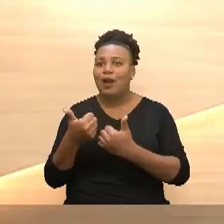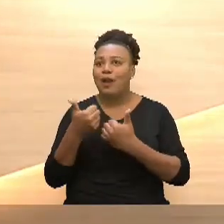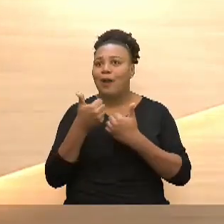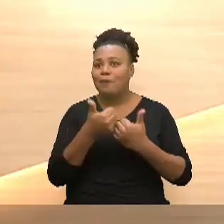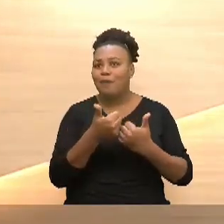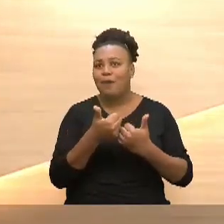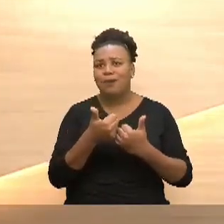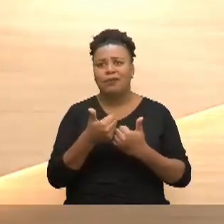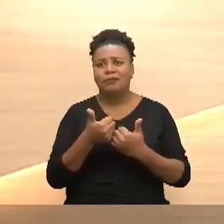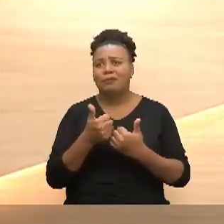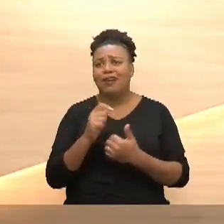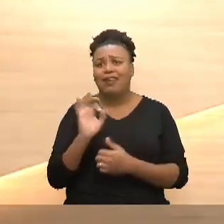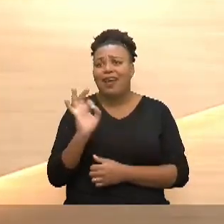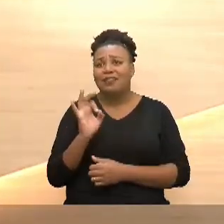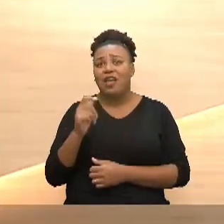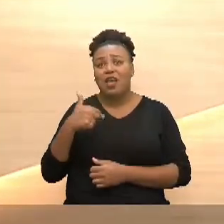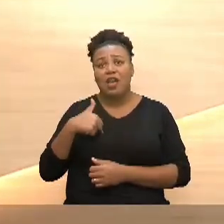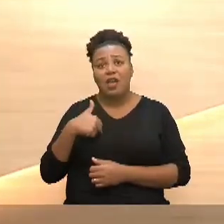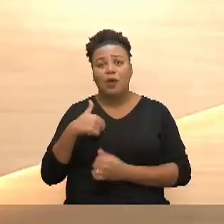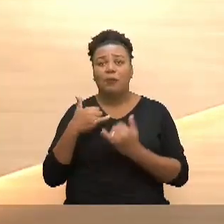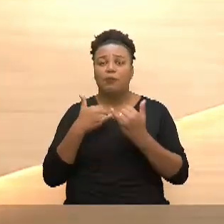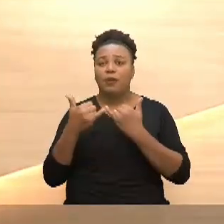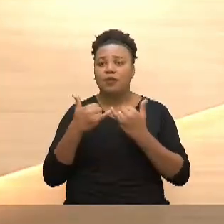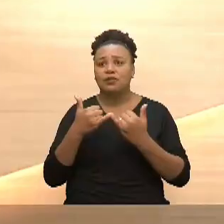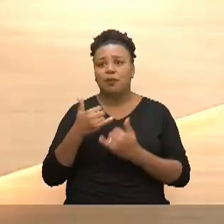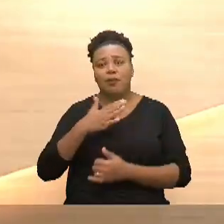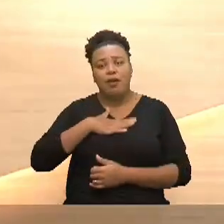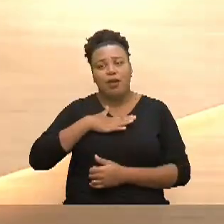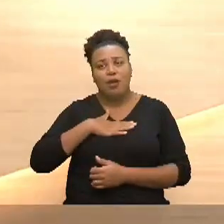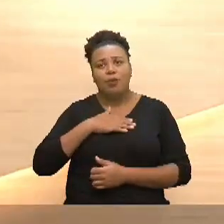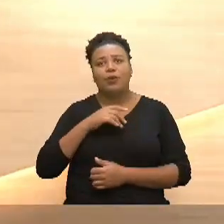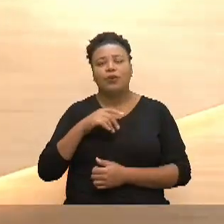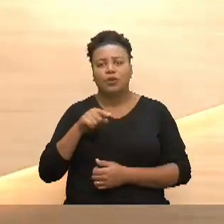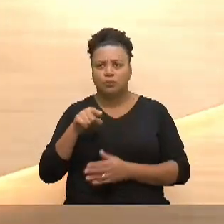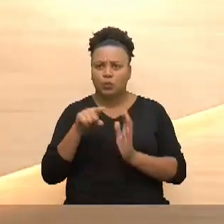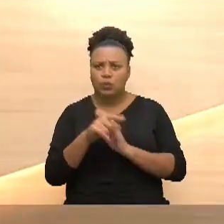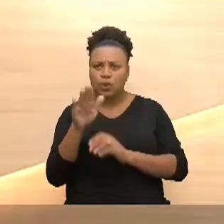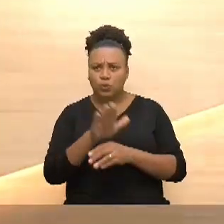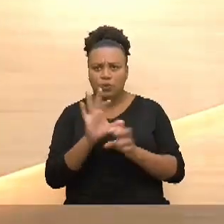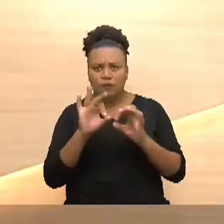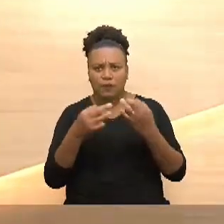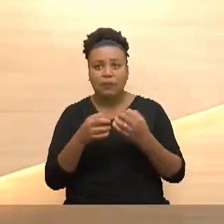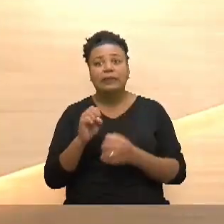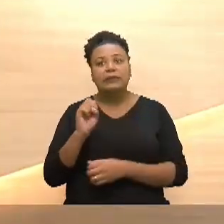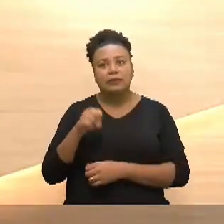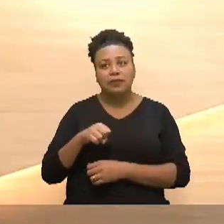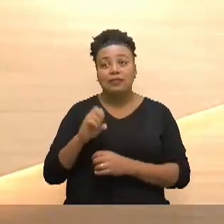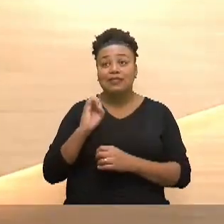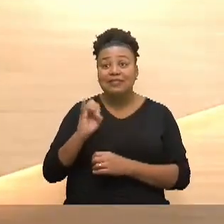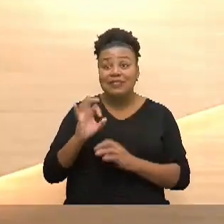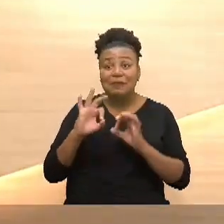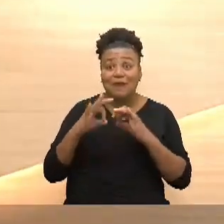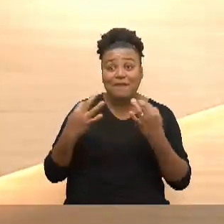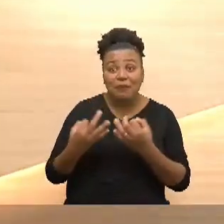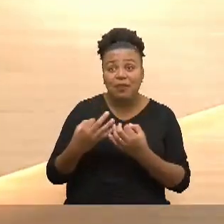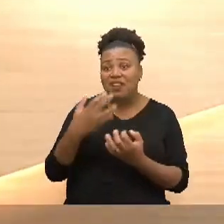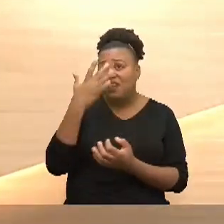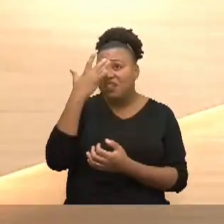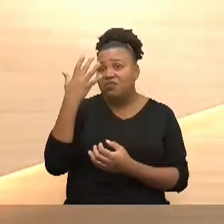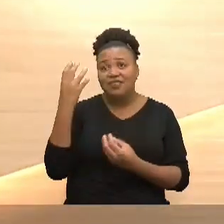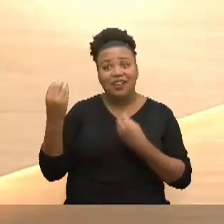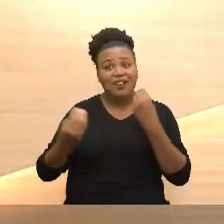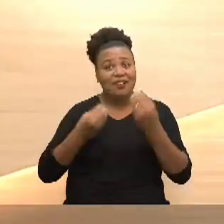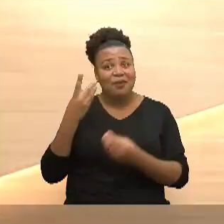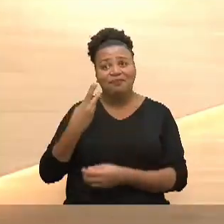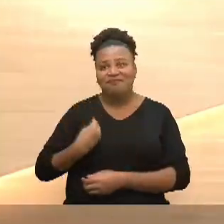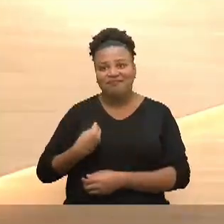são nada assim né eu eu digo por mim tem ajuda da tua família minha família se não fosse eles eu não sei o que seria de mim